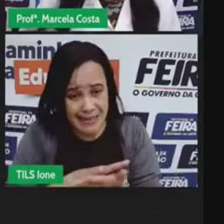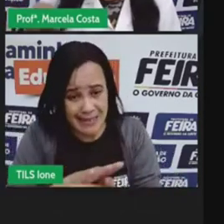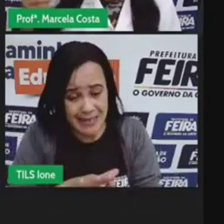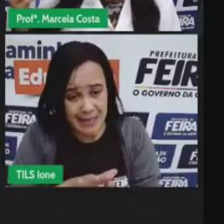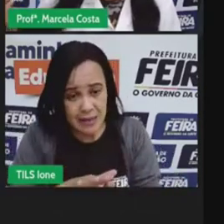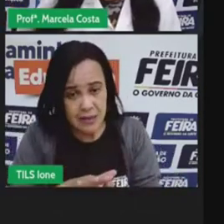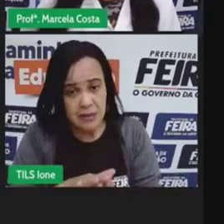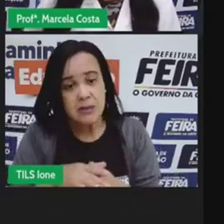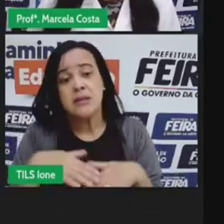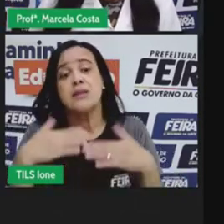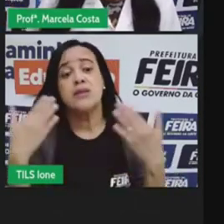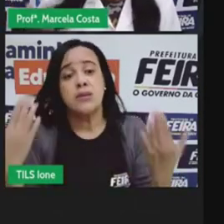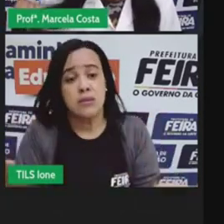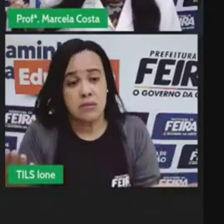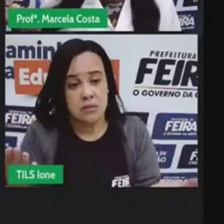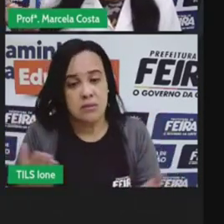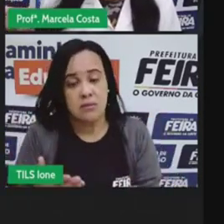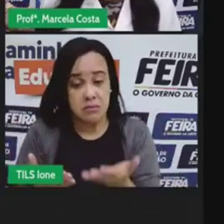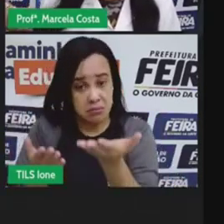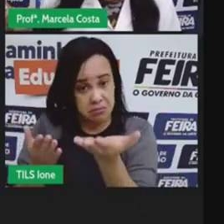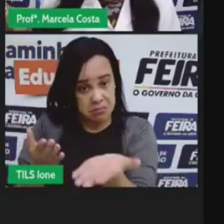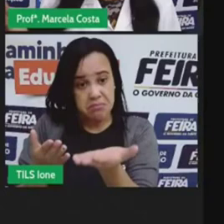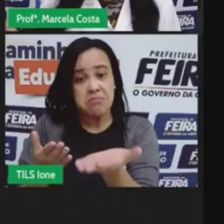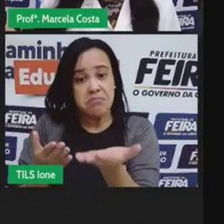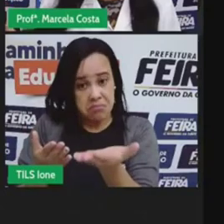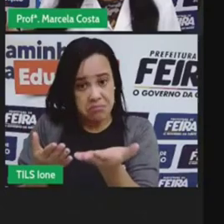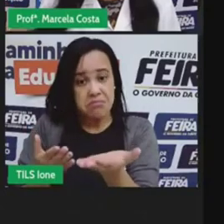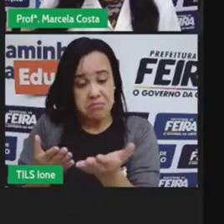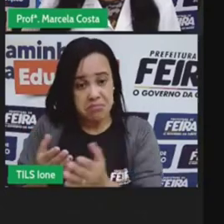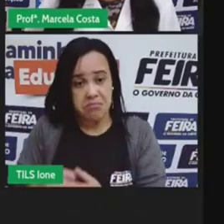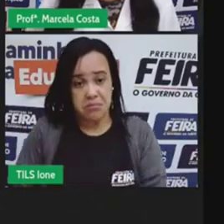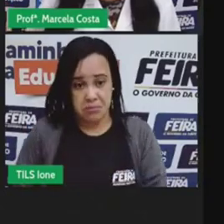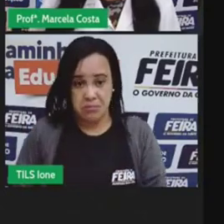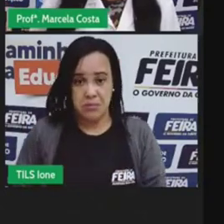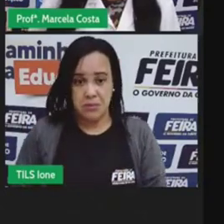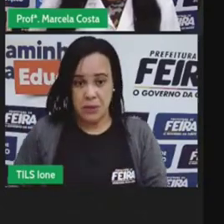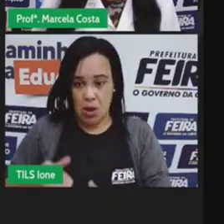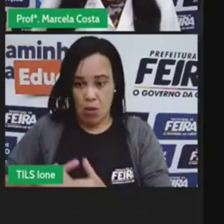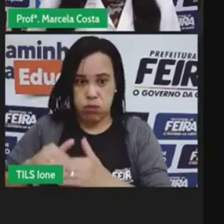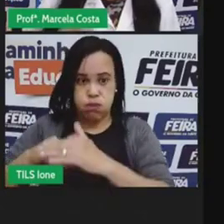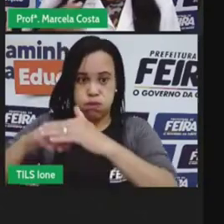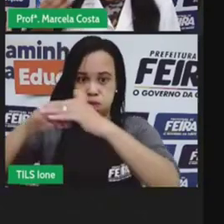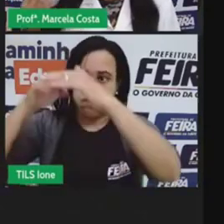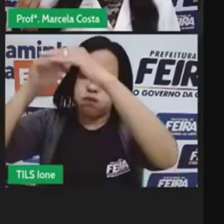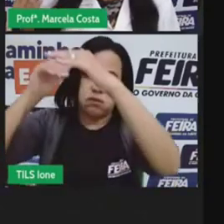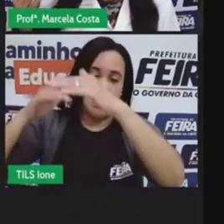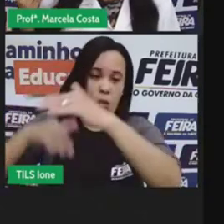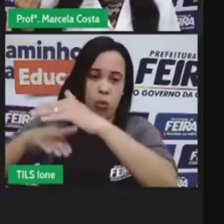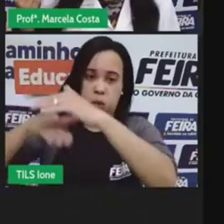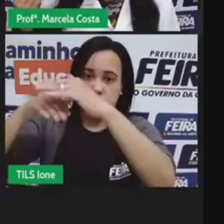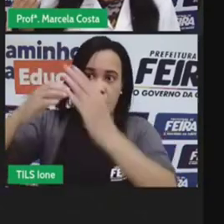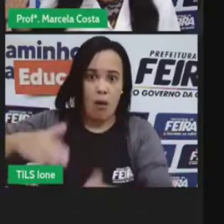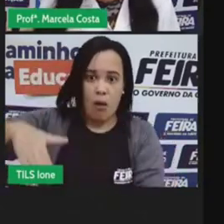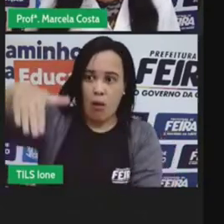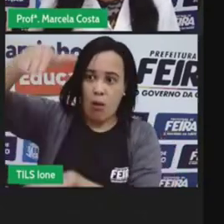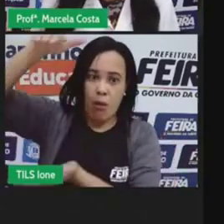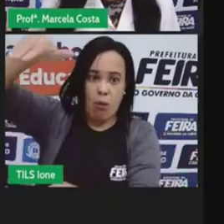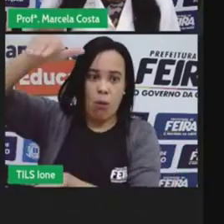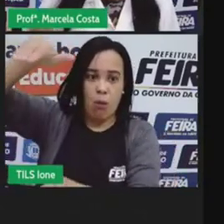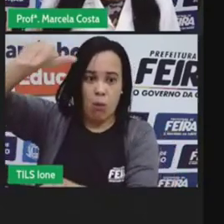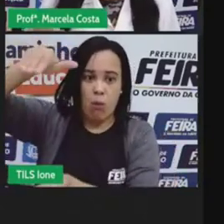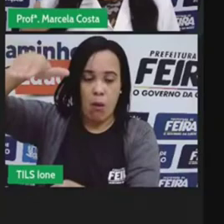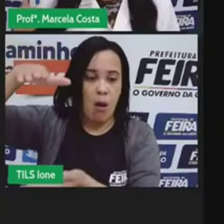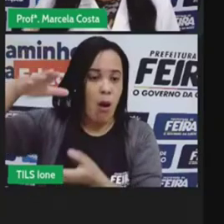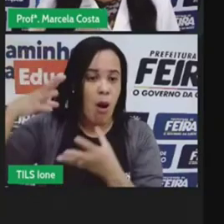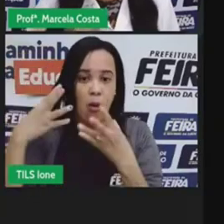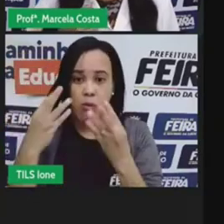ele fica ali na no meu ambiente até o momento em ele se decompunha